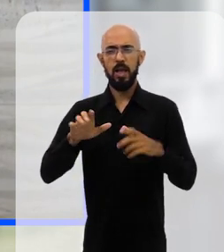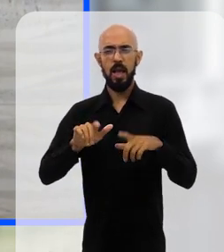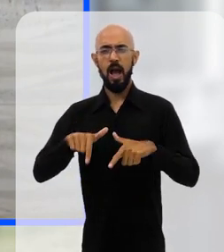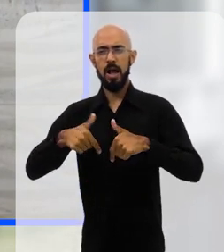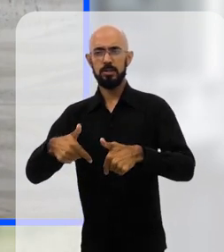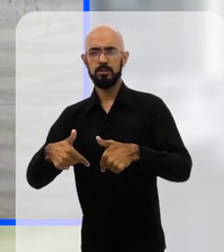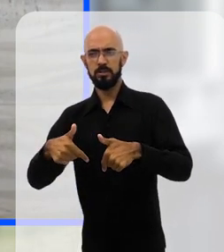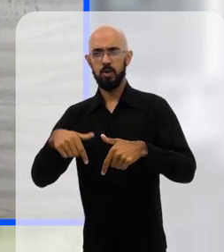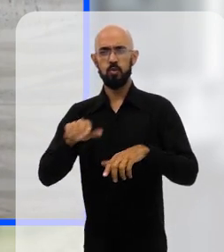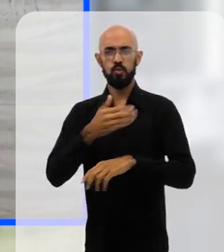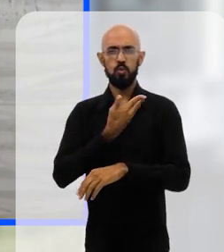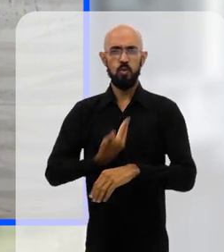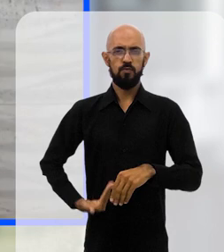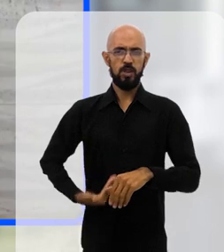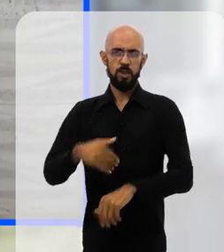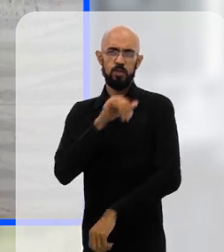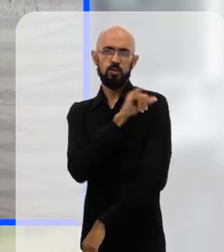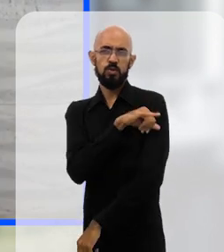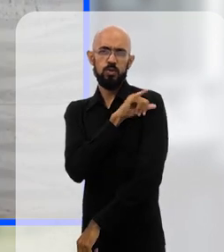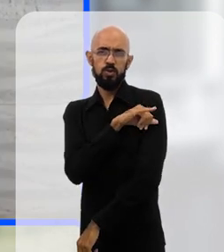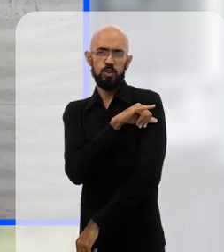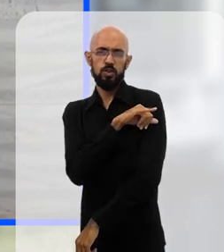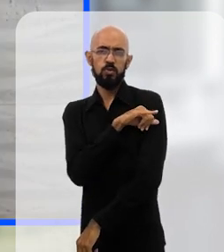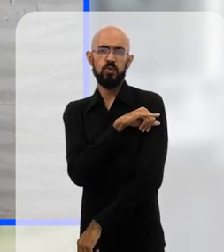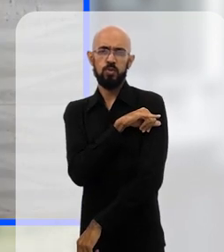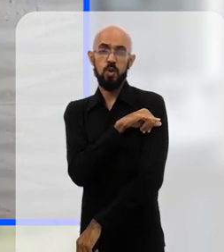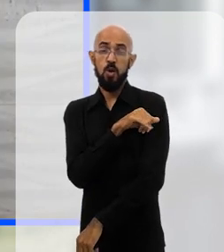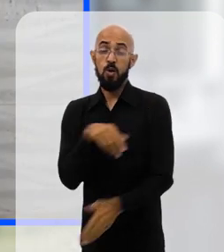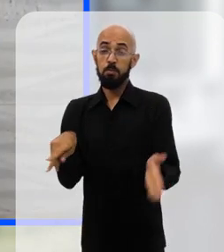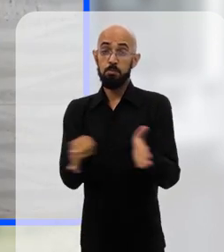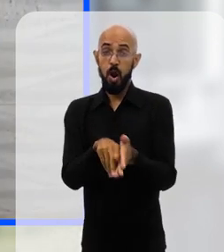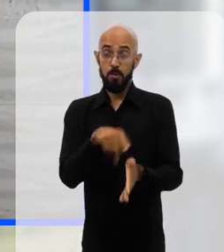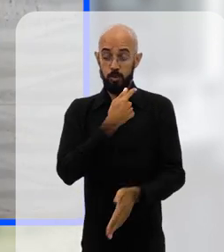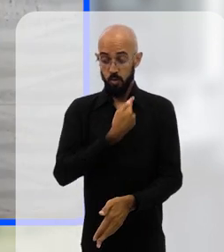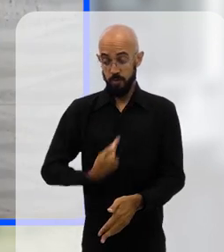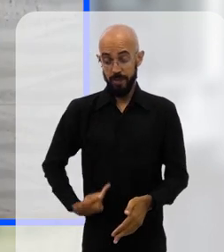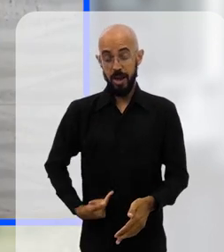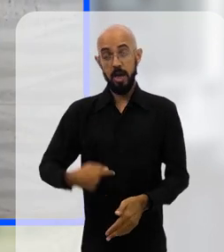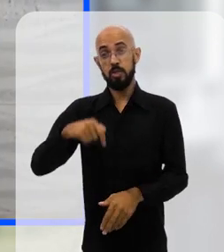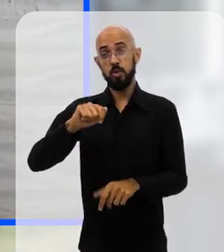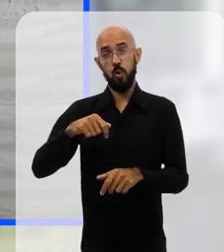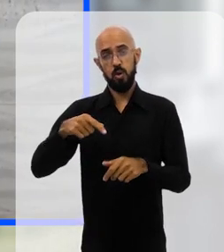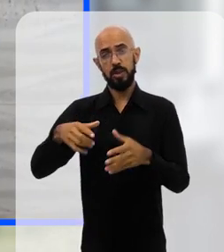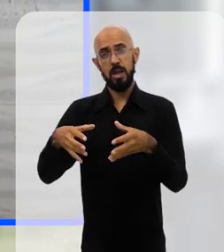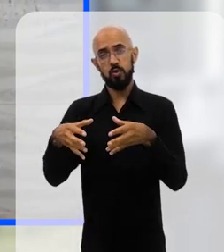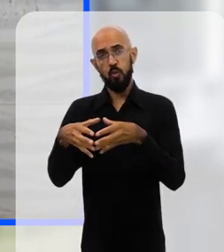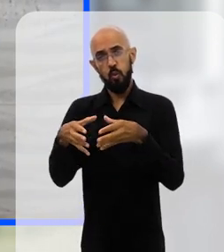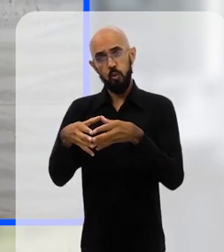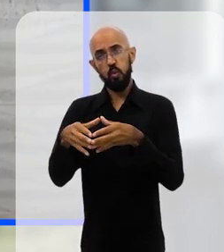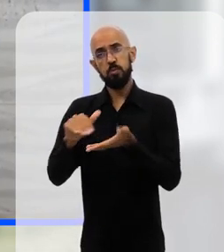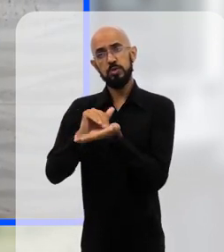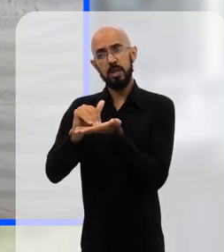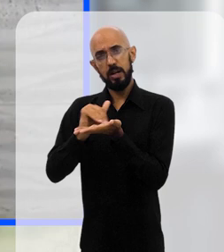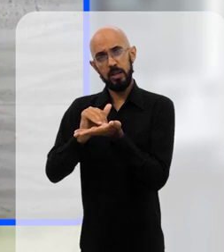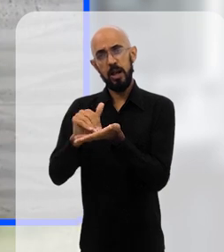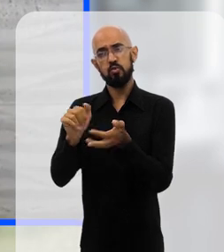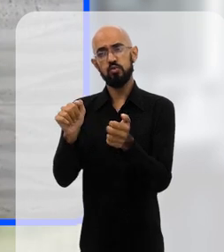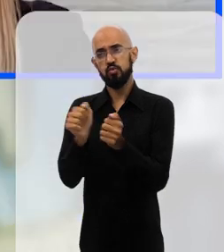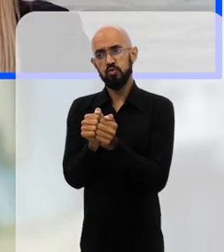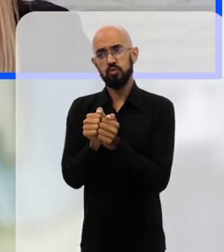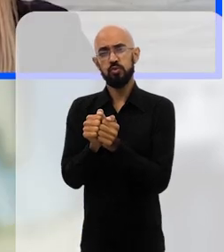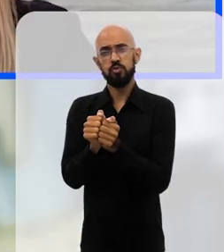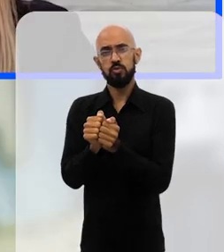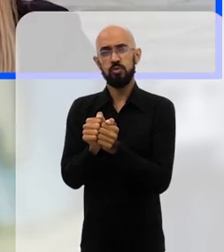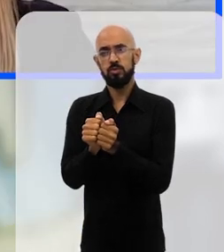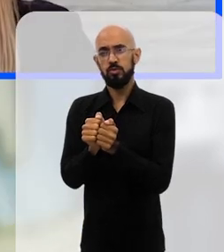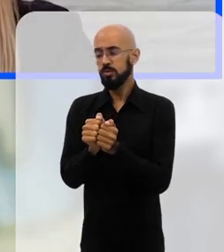toda a ação do governo aqui do Rio de Janeiro, o próprio governador está lá junto com o grupo de secretários, né,